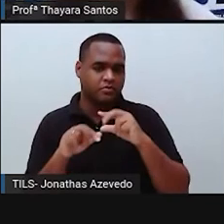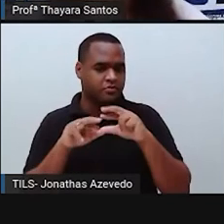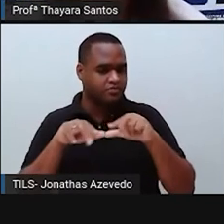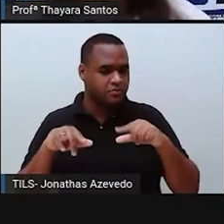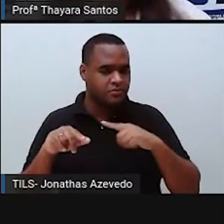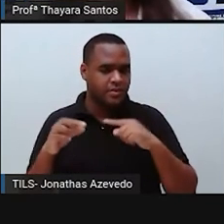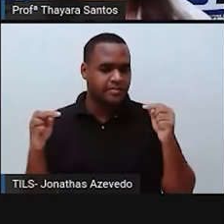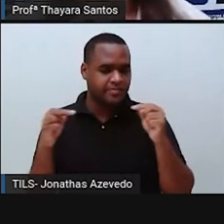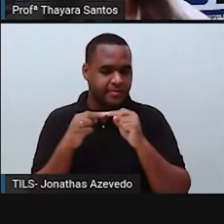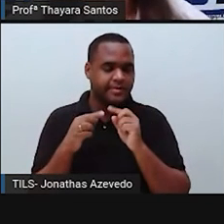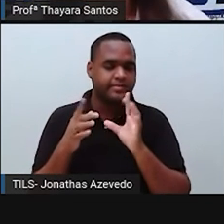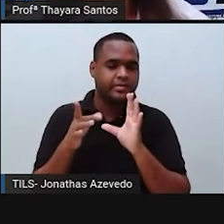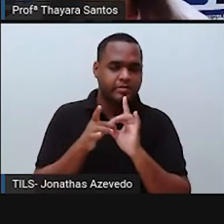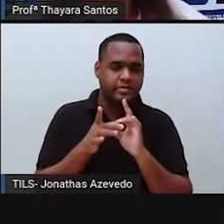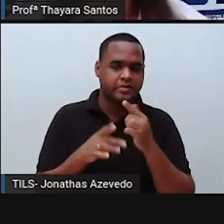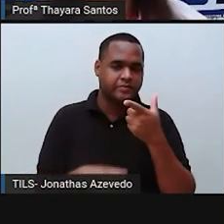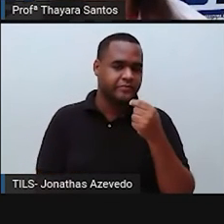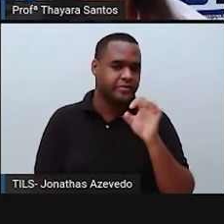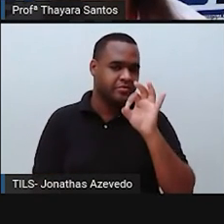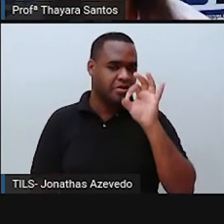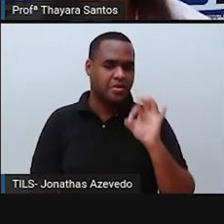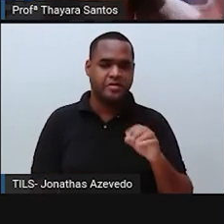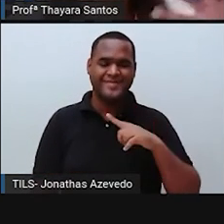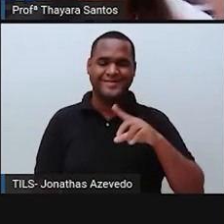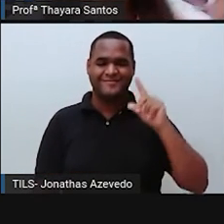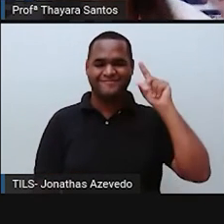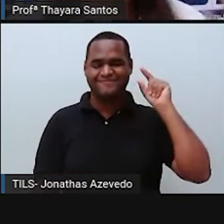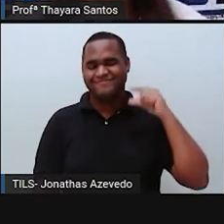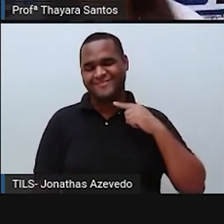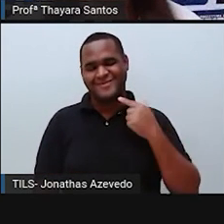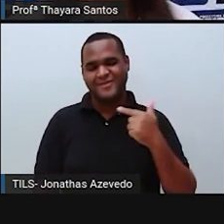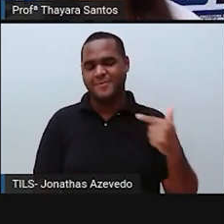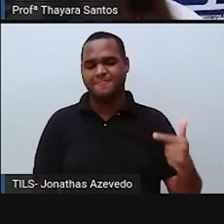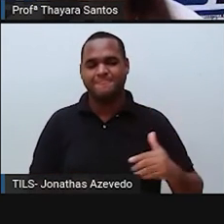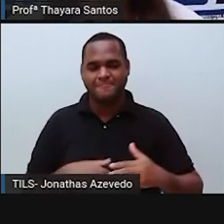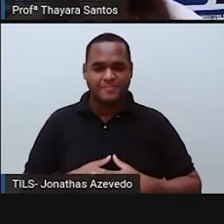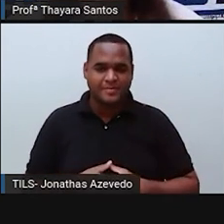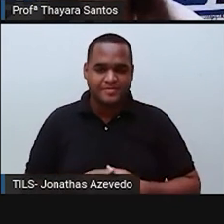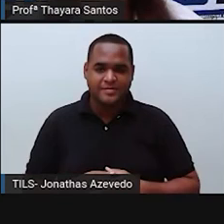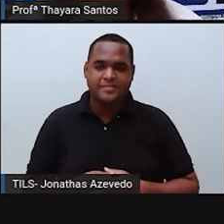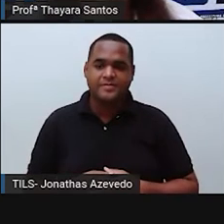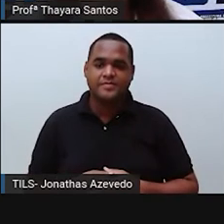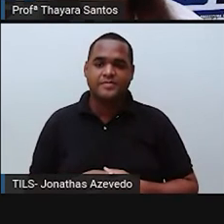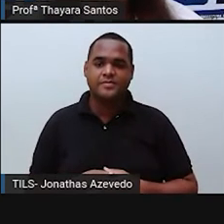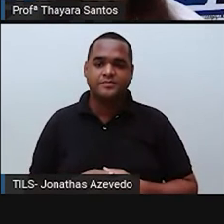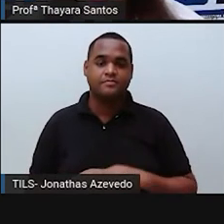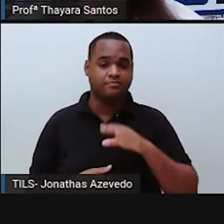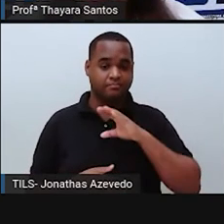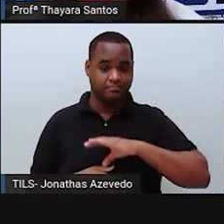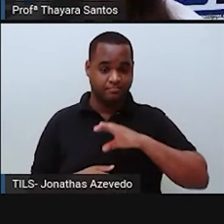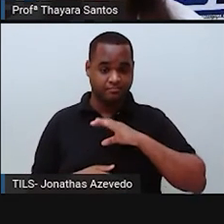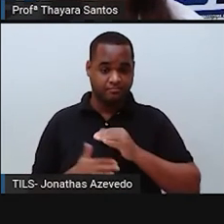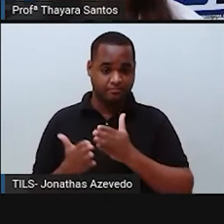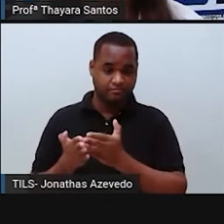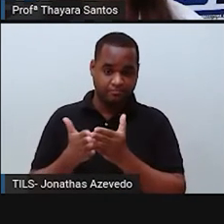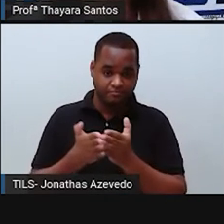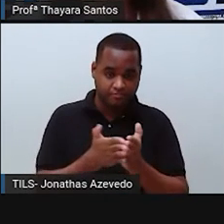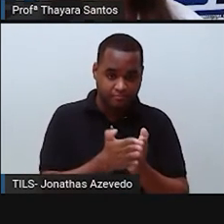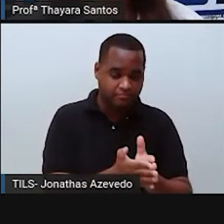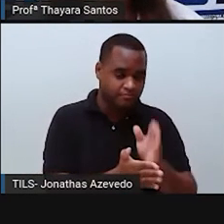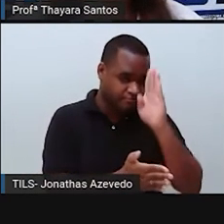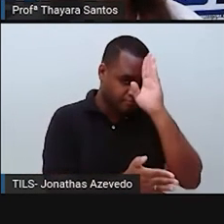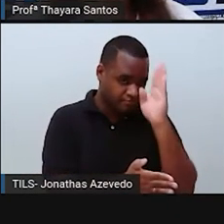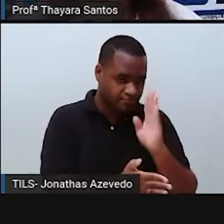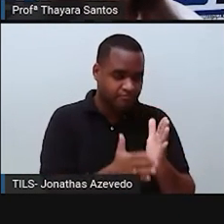ele não corresponde mais nem a 20% do que ele correspondia originalmente lá antes dos portugueses virem aqui para o Brasil.